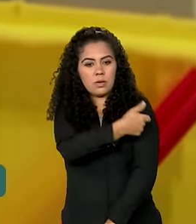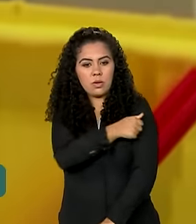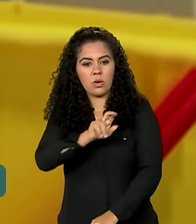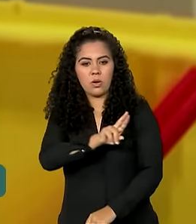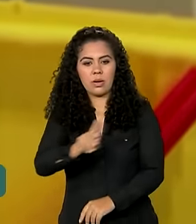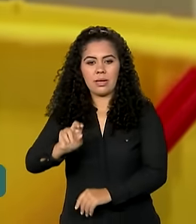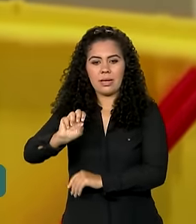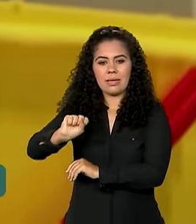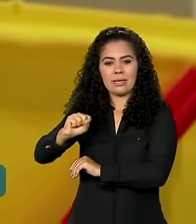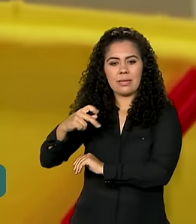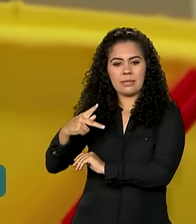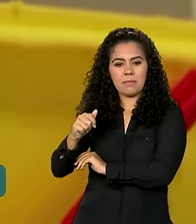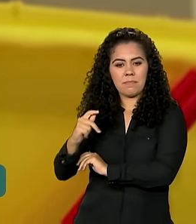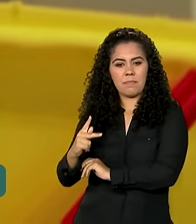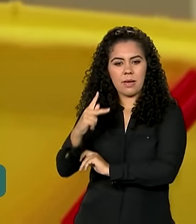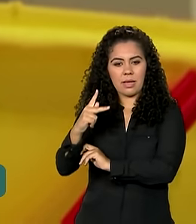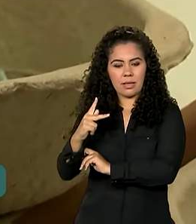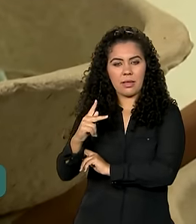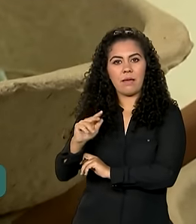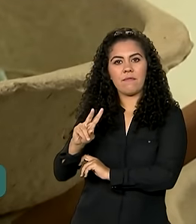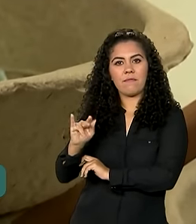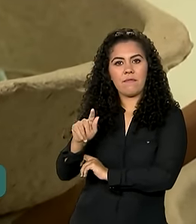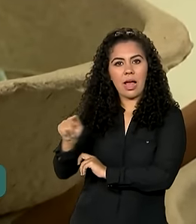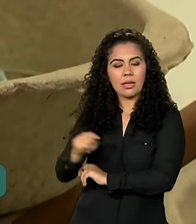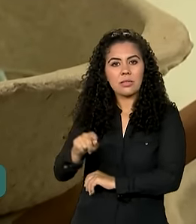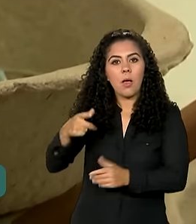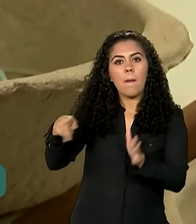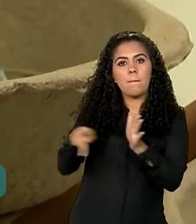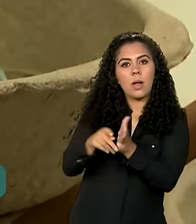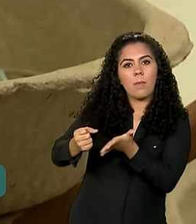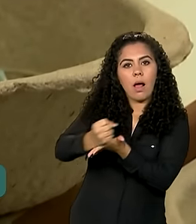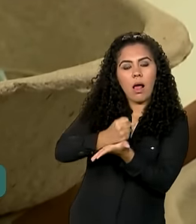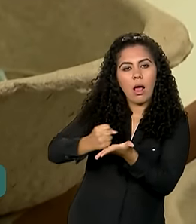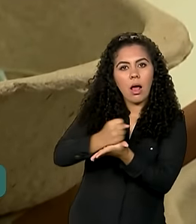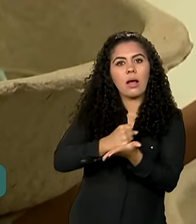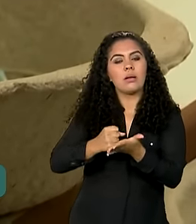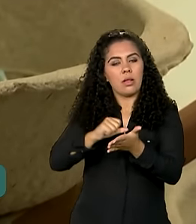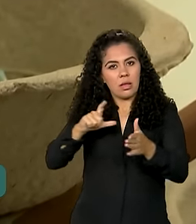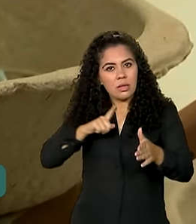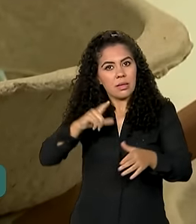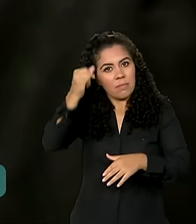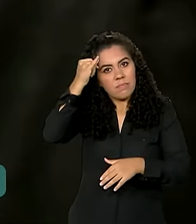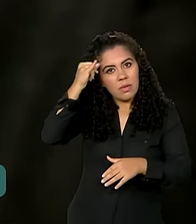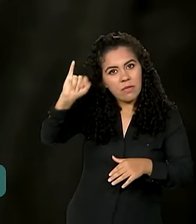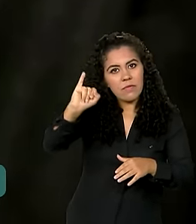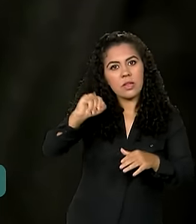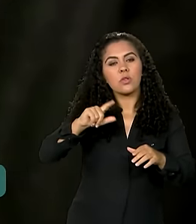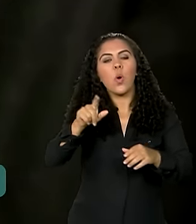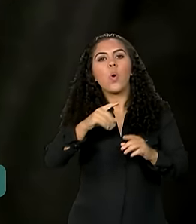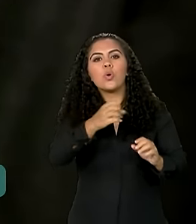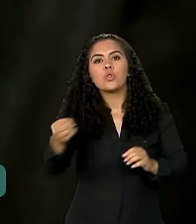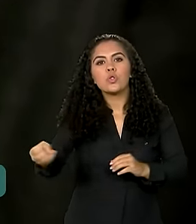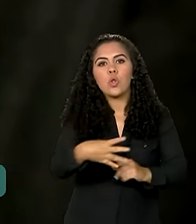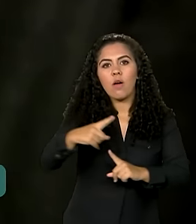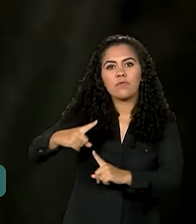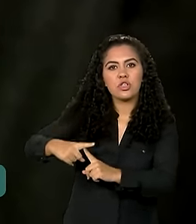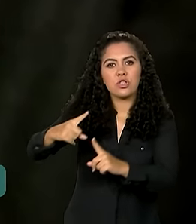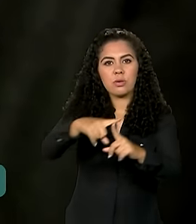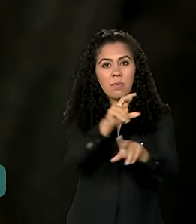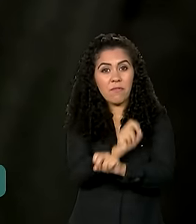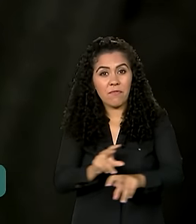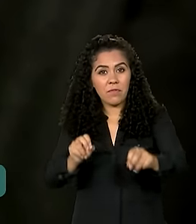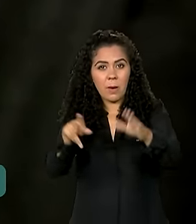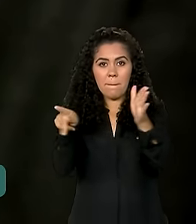Vax, da farmacêutica Moderna, que previne contra as novas variantes da doença. Nesse momento, a vacina é